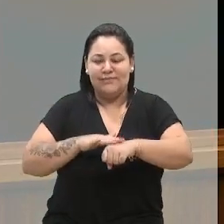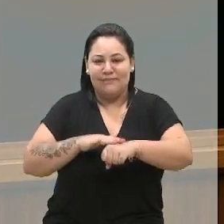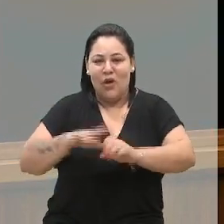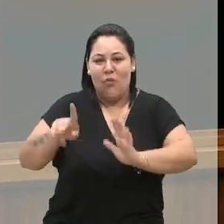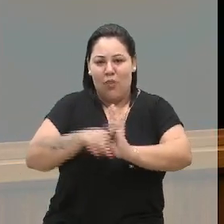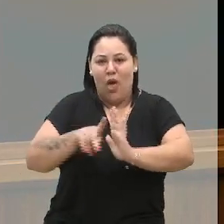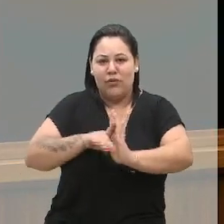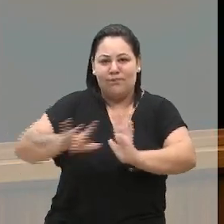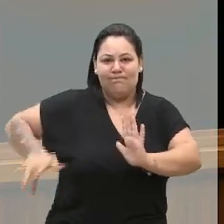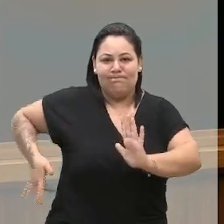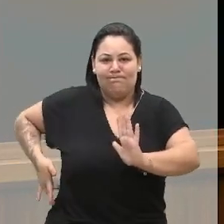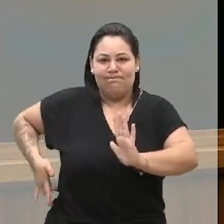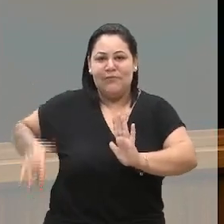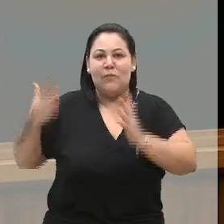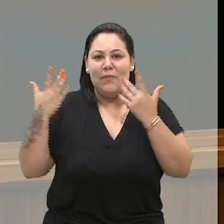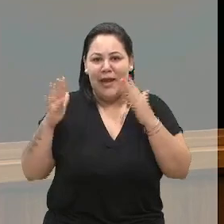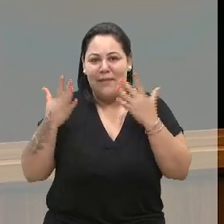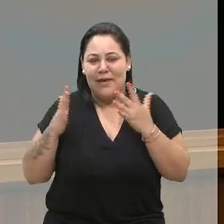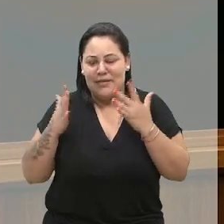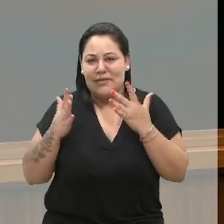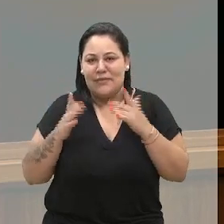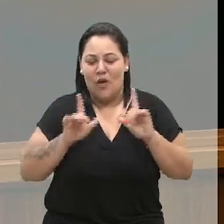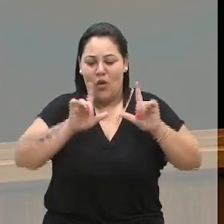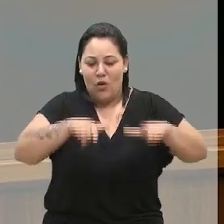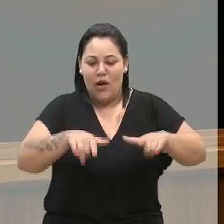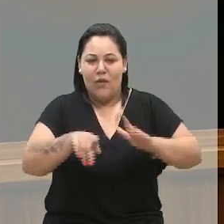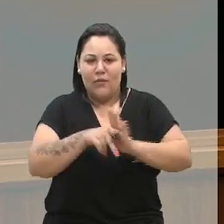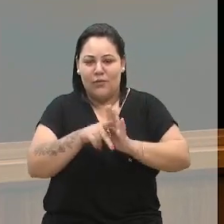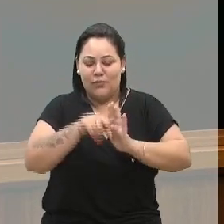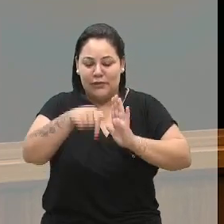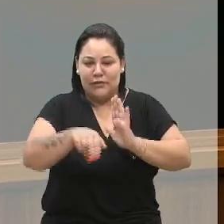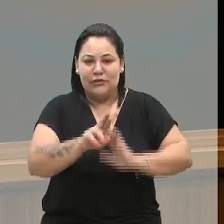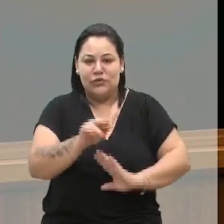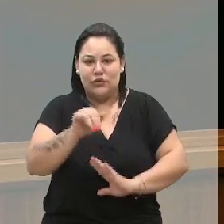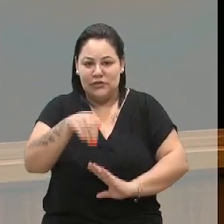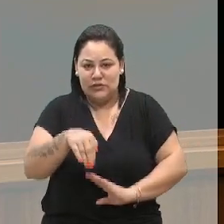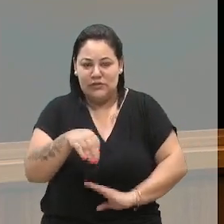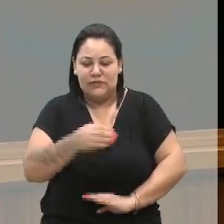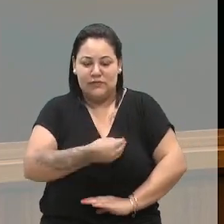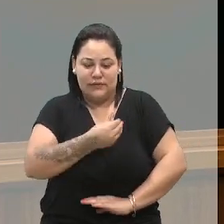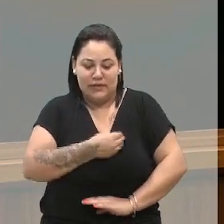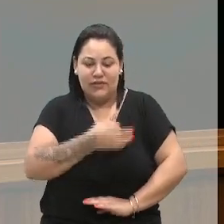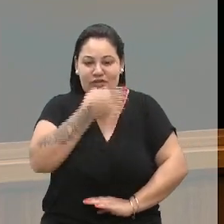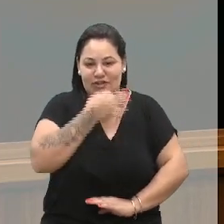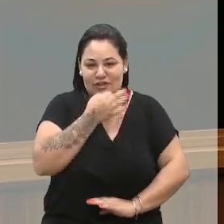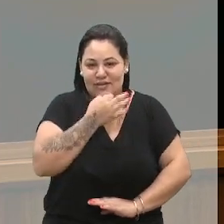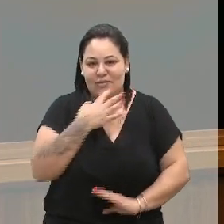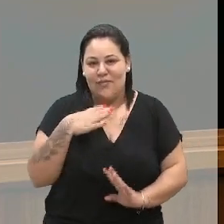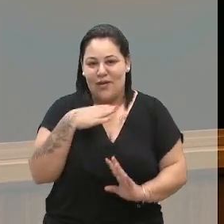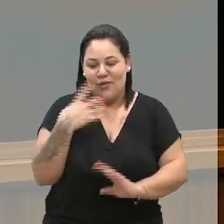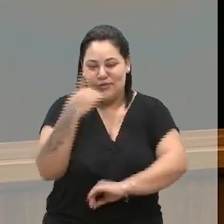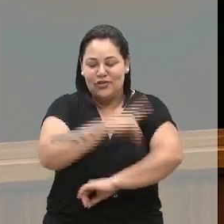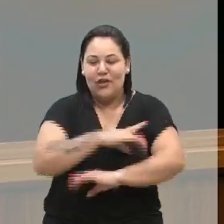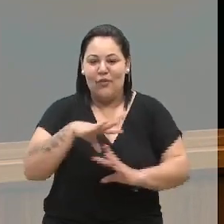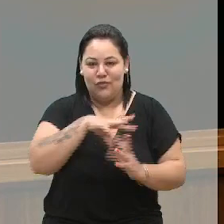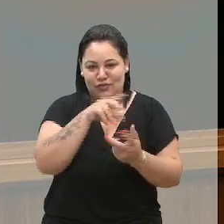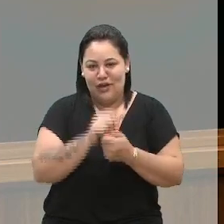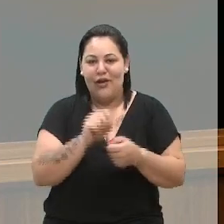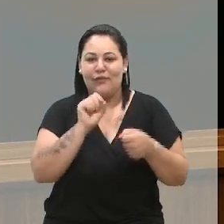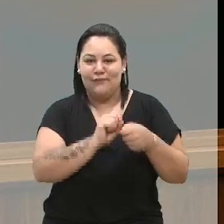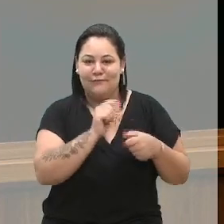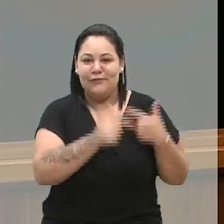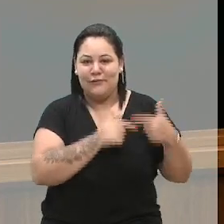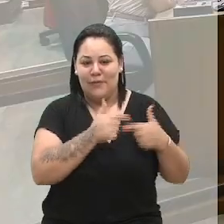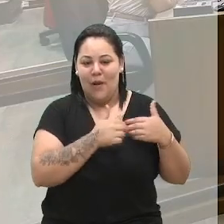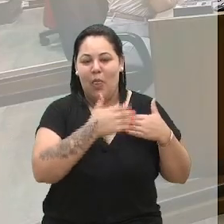a parabenização ao RIM Viver de Caxias do Sul, pelo Dia Mundial do RIM e pelo trabalho que tem sido feito ao longo